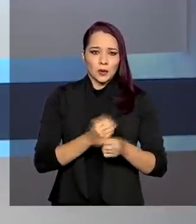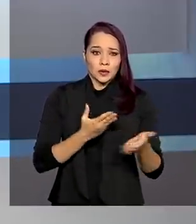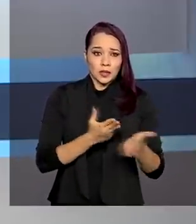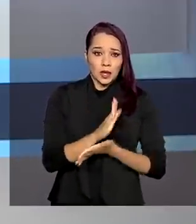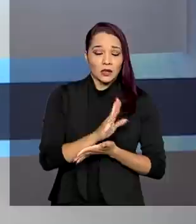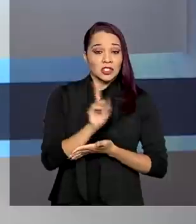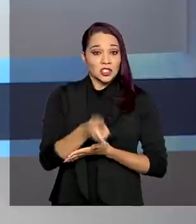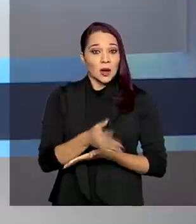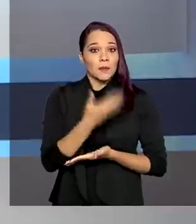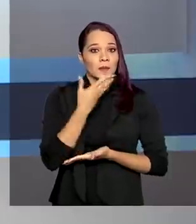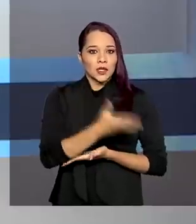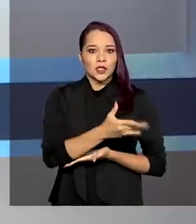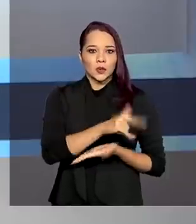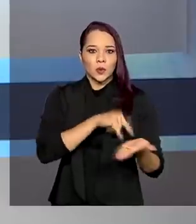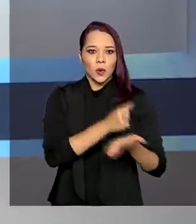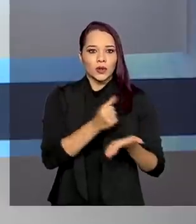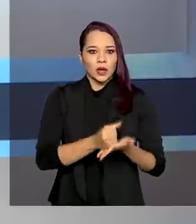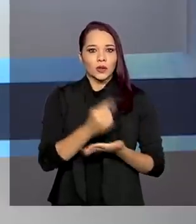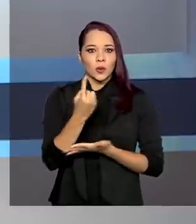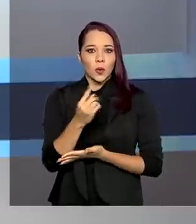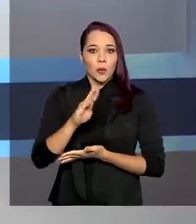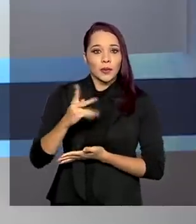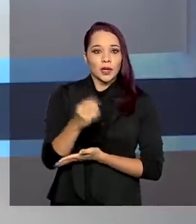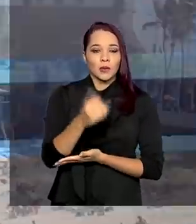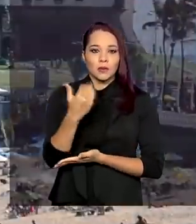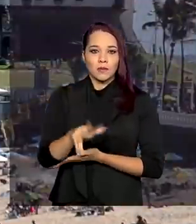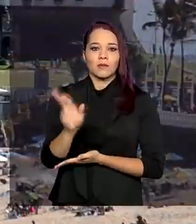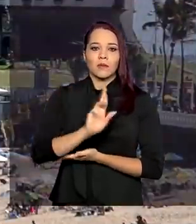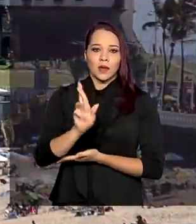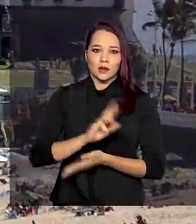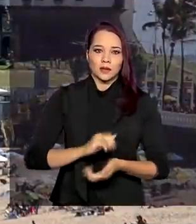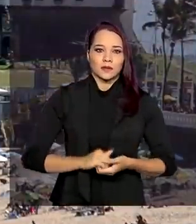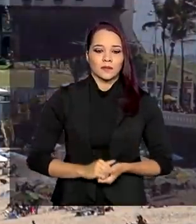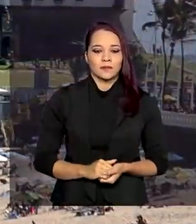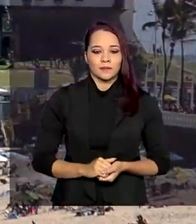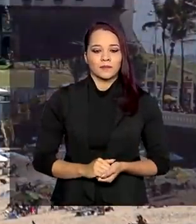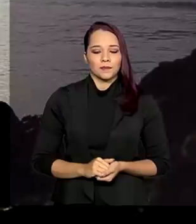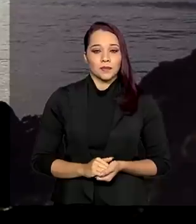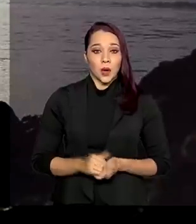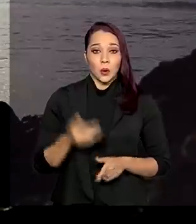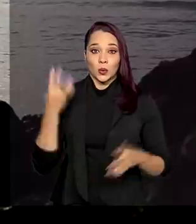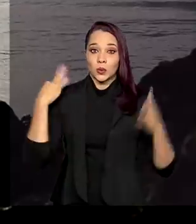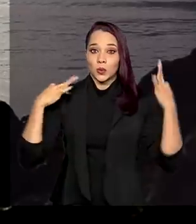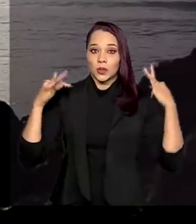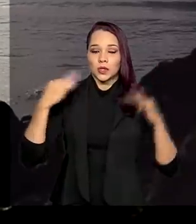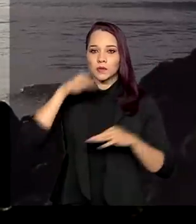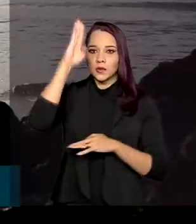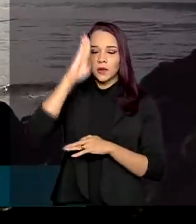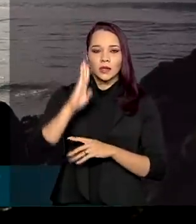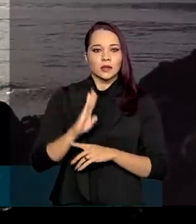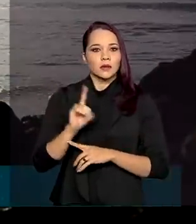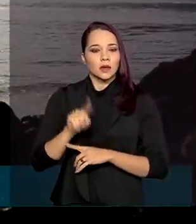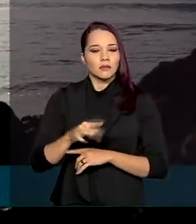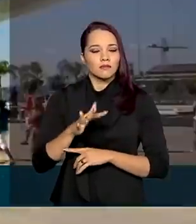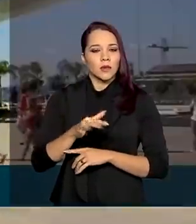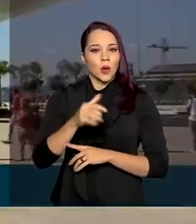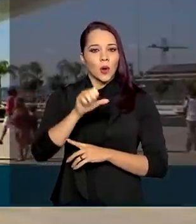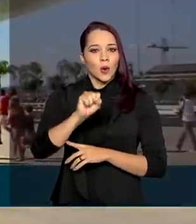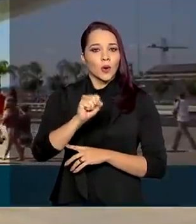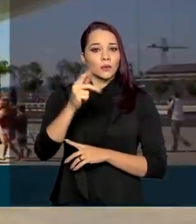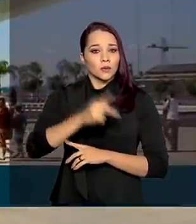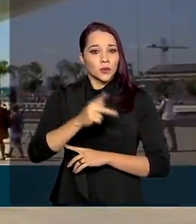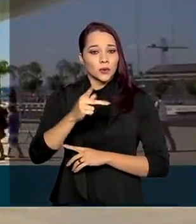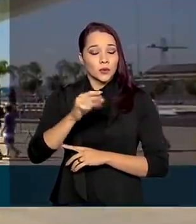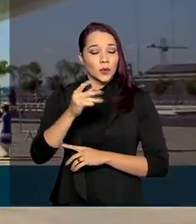contratados quase um bilhão e meio de reais. O turismo brasileiro representa em torno de 8%